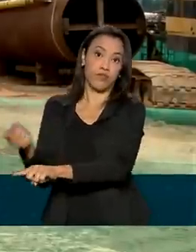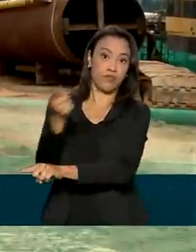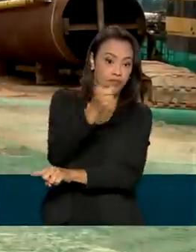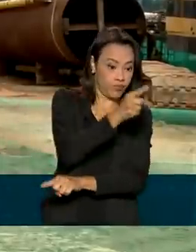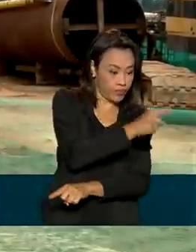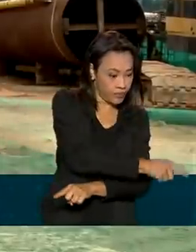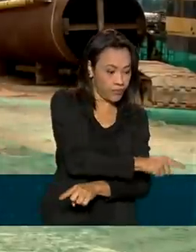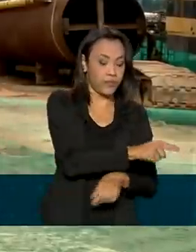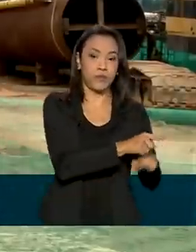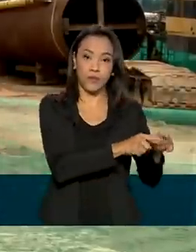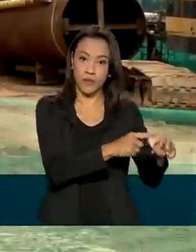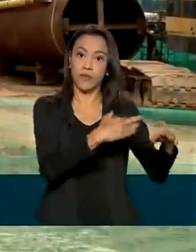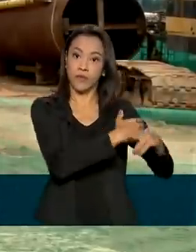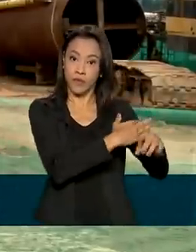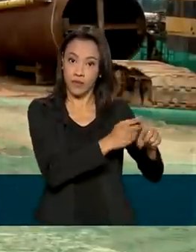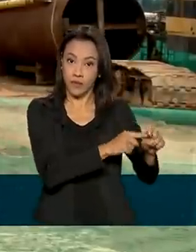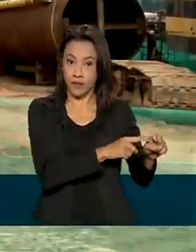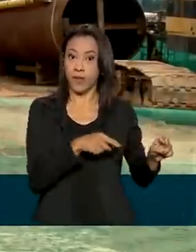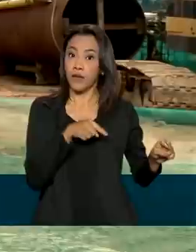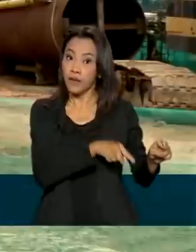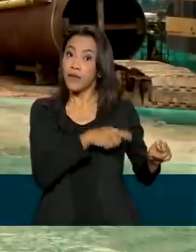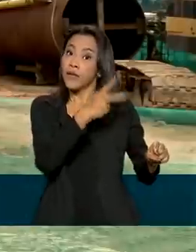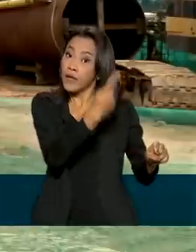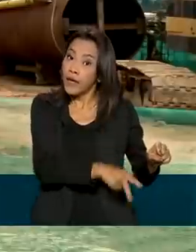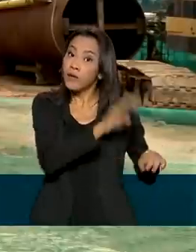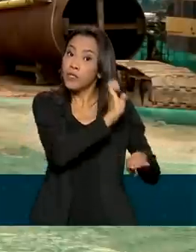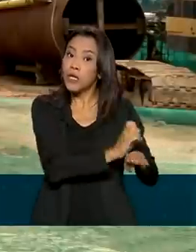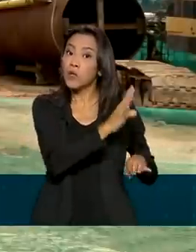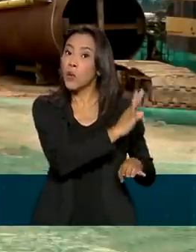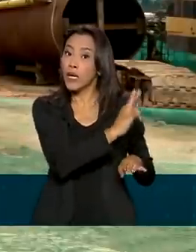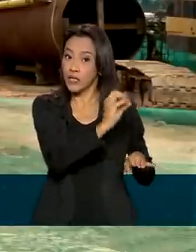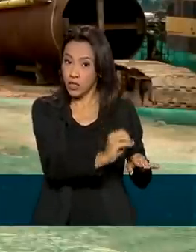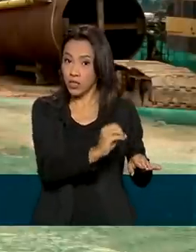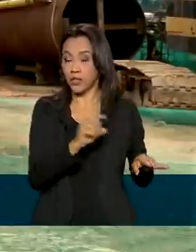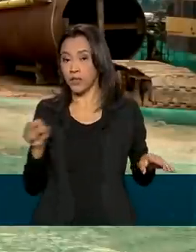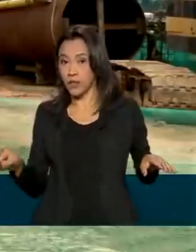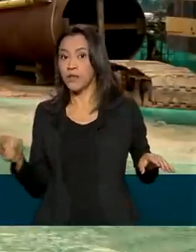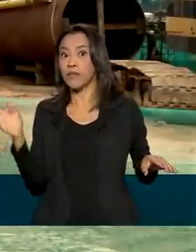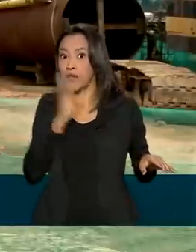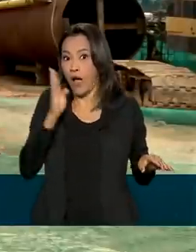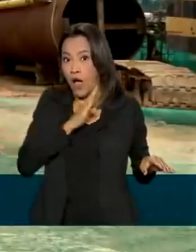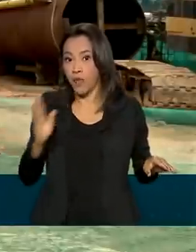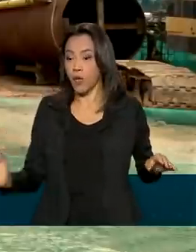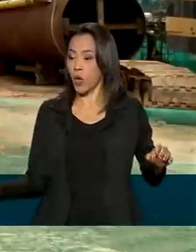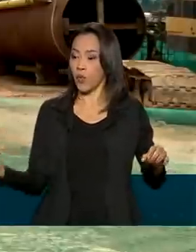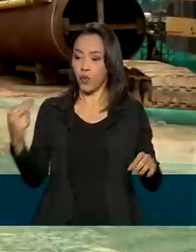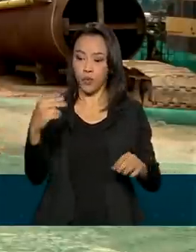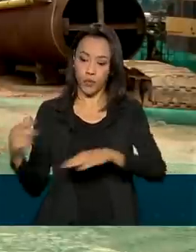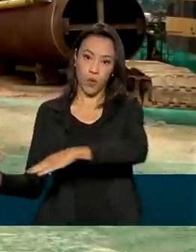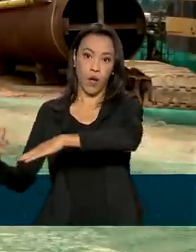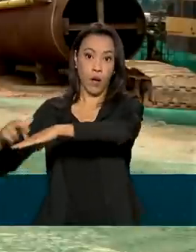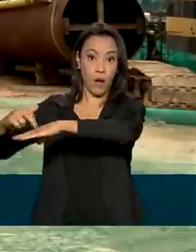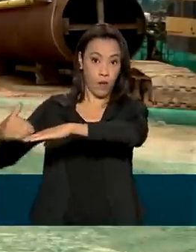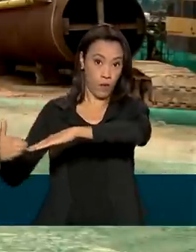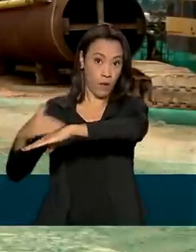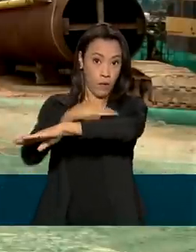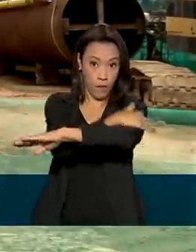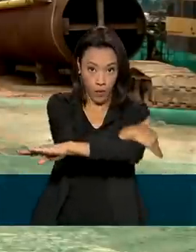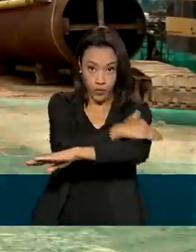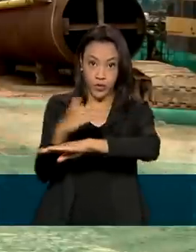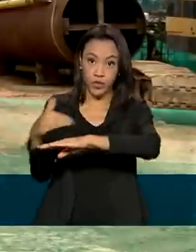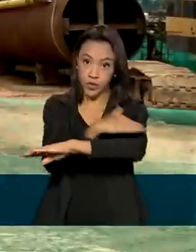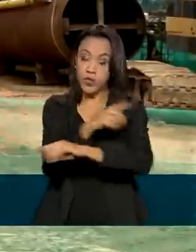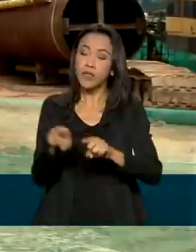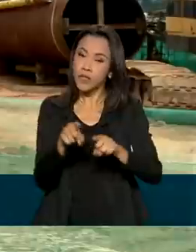Geraldo do Araguaia, no Pará, e Xambioá, no Tocantins, será bem mais rápida. Além disso, o escoamento das produções